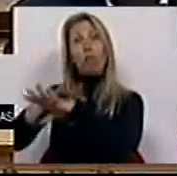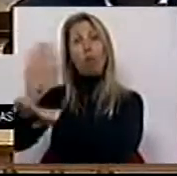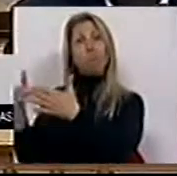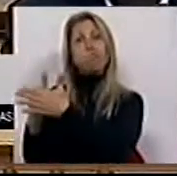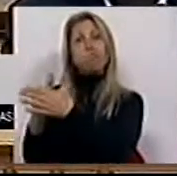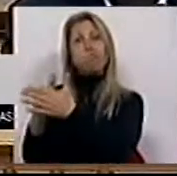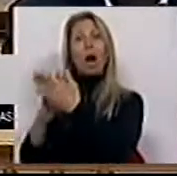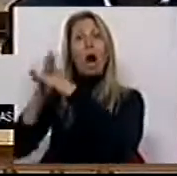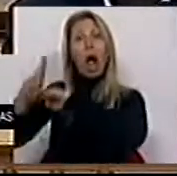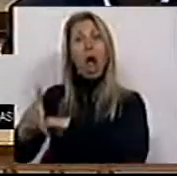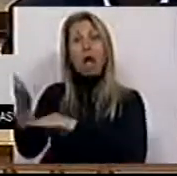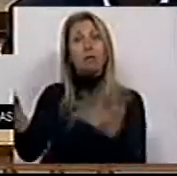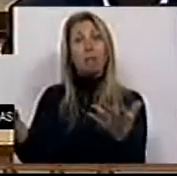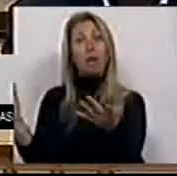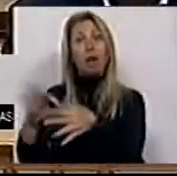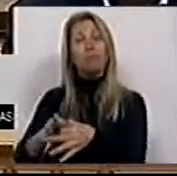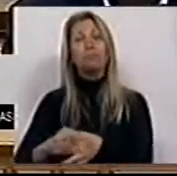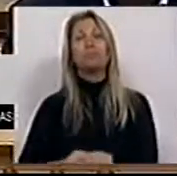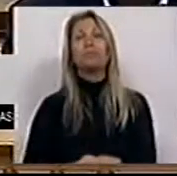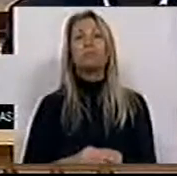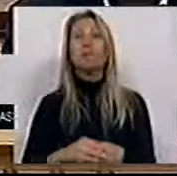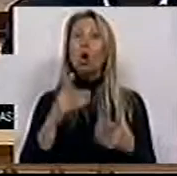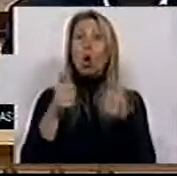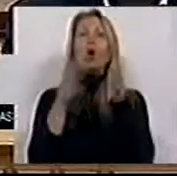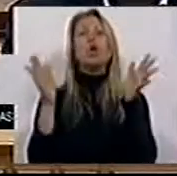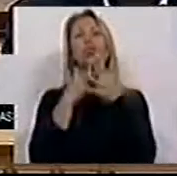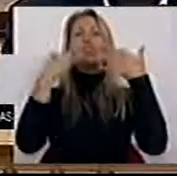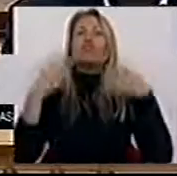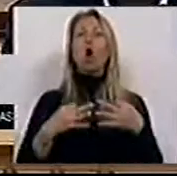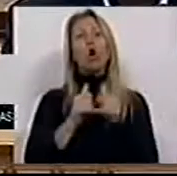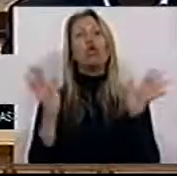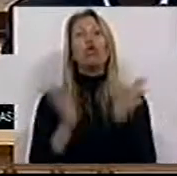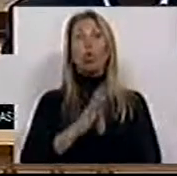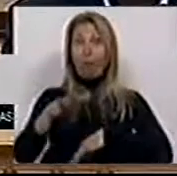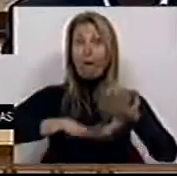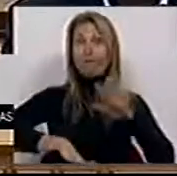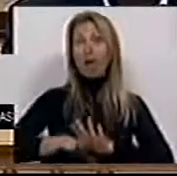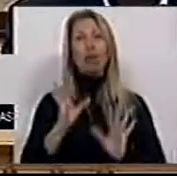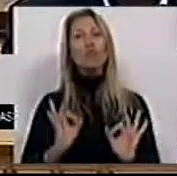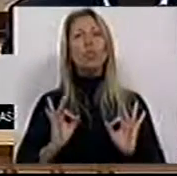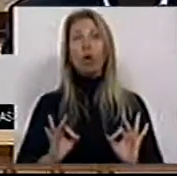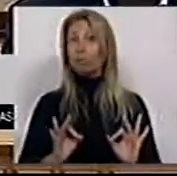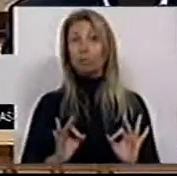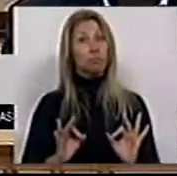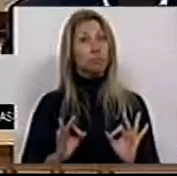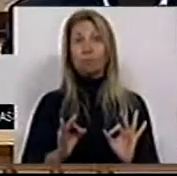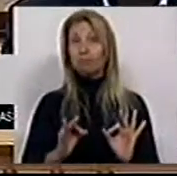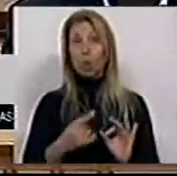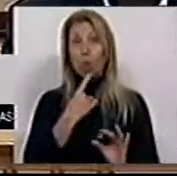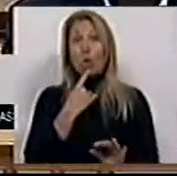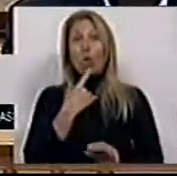arquitetónicas diz respeito. Não está tudo feito. Está muito para fazer e infelizmente